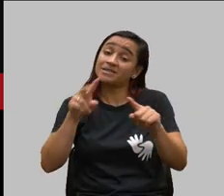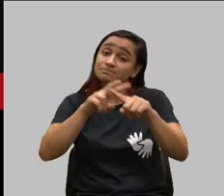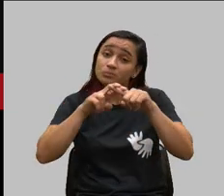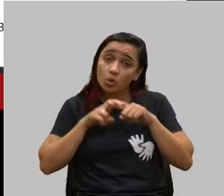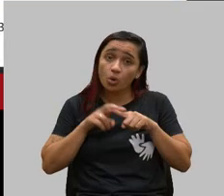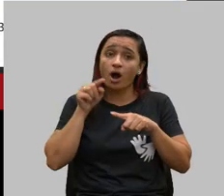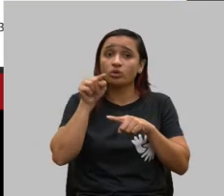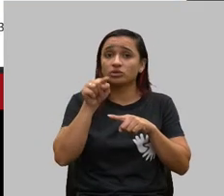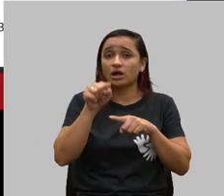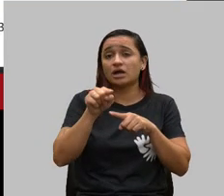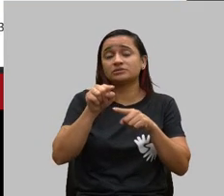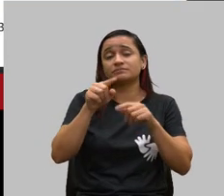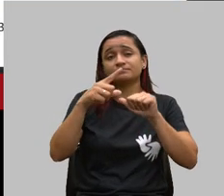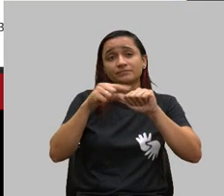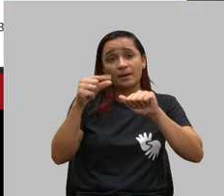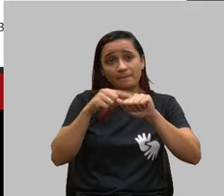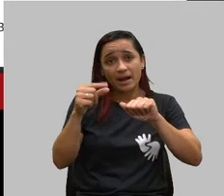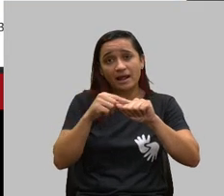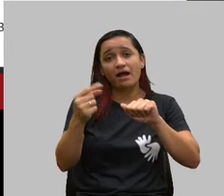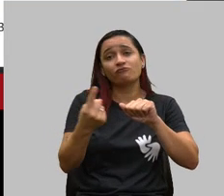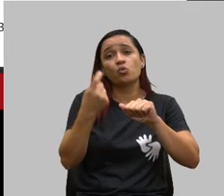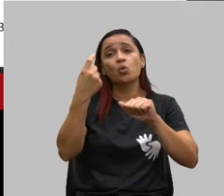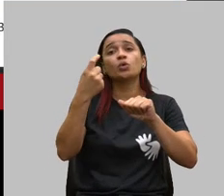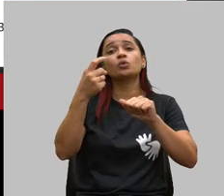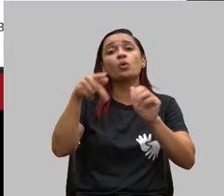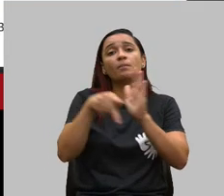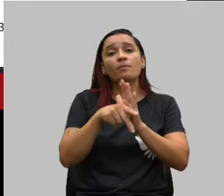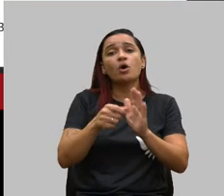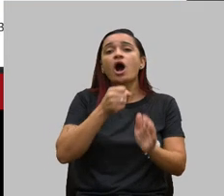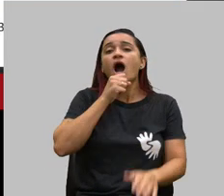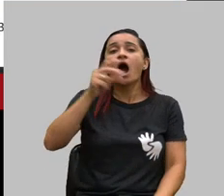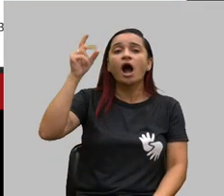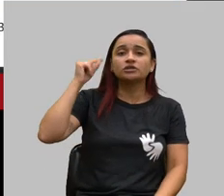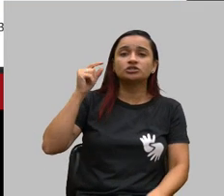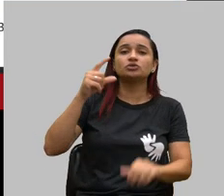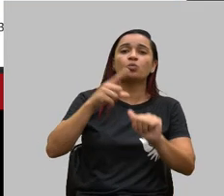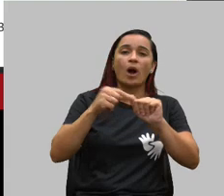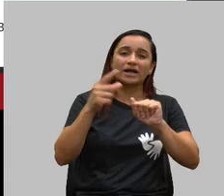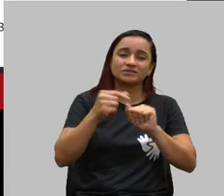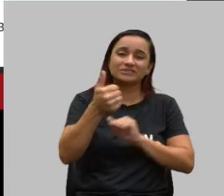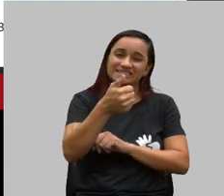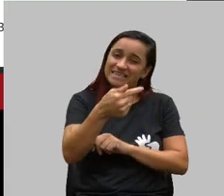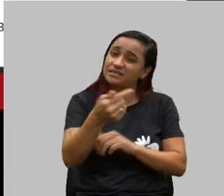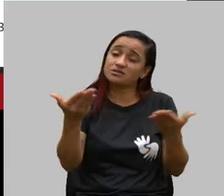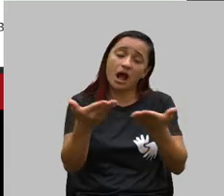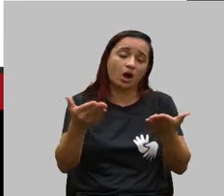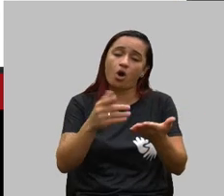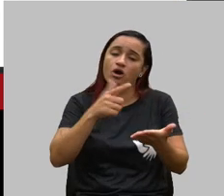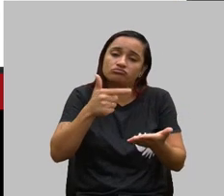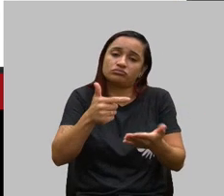esse parágrafo único do artigo antigo artigo 17 cai pode passar por favor